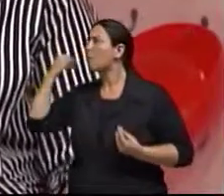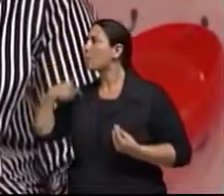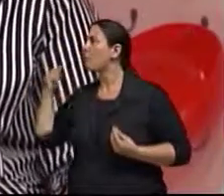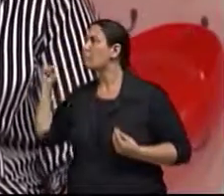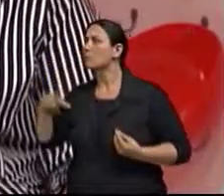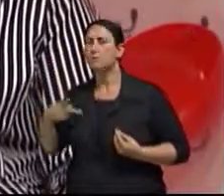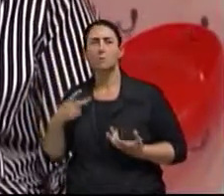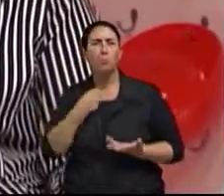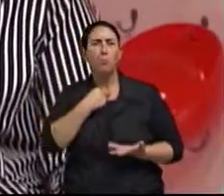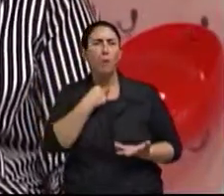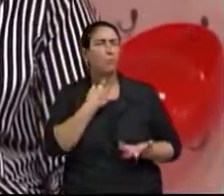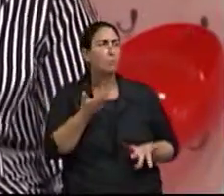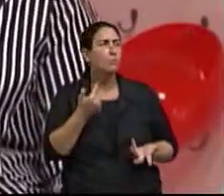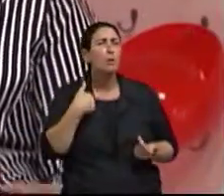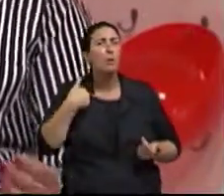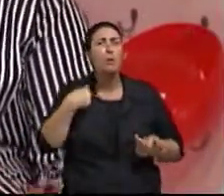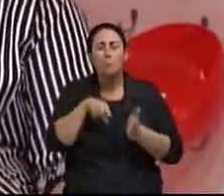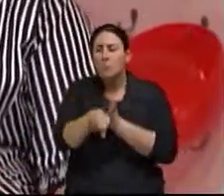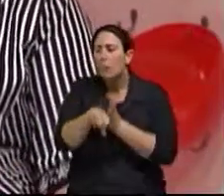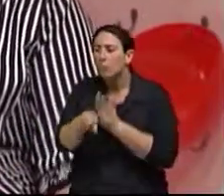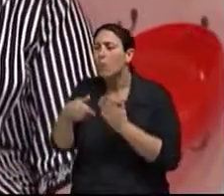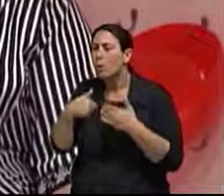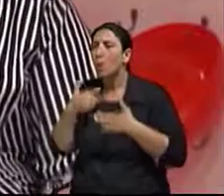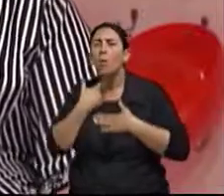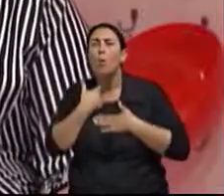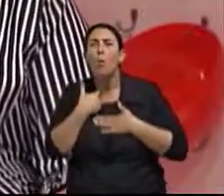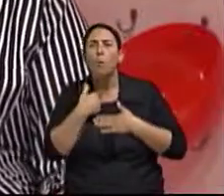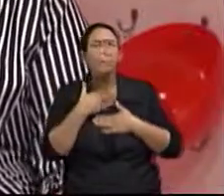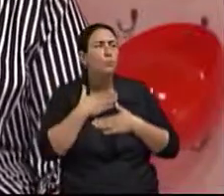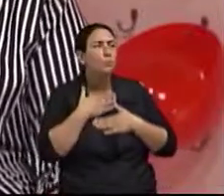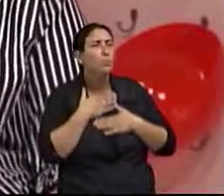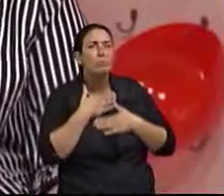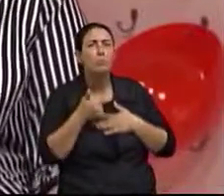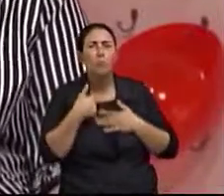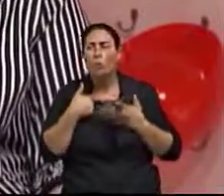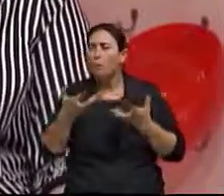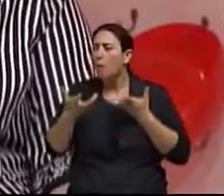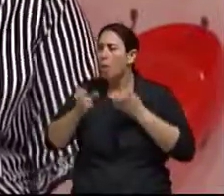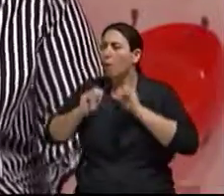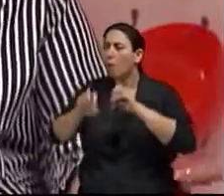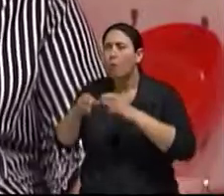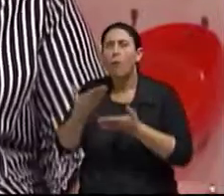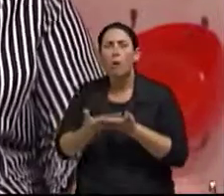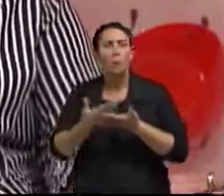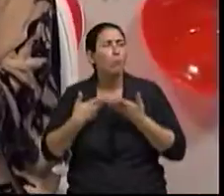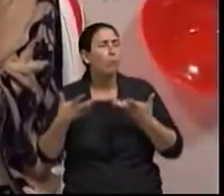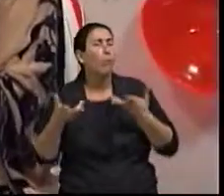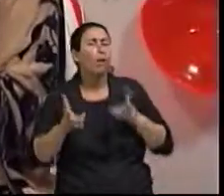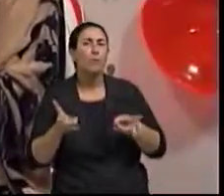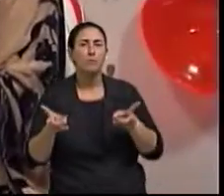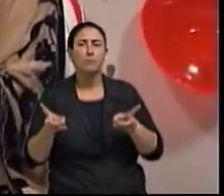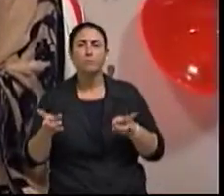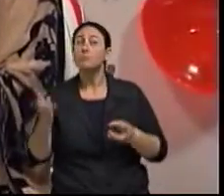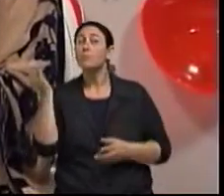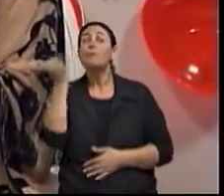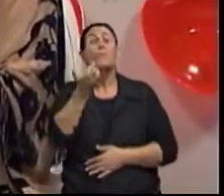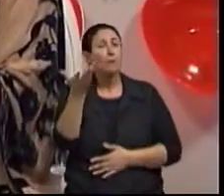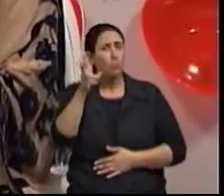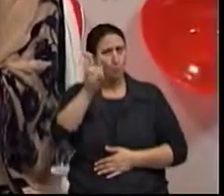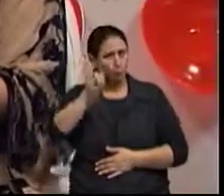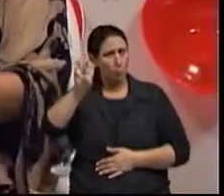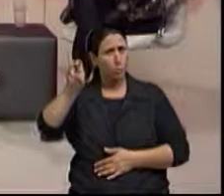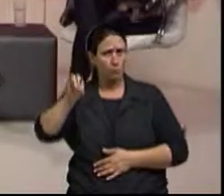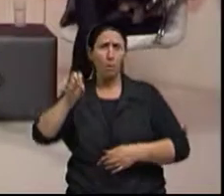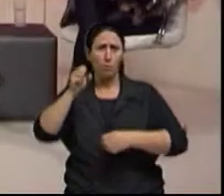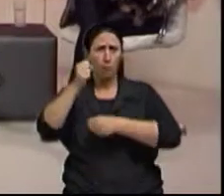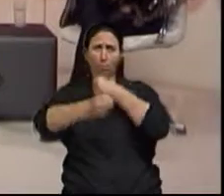sabe e ele não pode mais pesquisar, não pode mais trabalhar, não pode mais dar aula, não pode mais fazer nada. Em 2050, isso vai ter que mudar, né? Nós temos